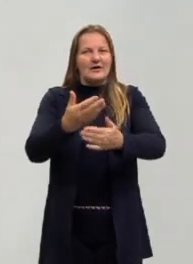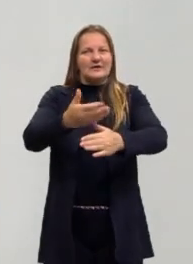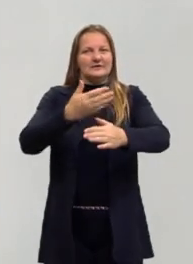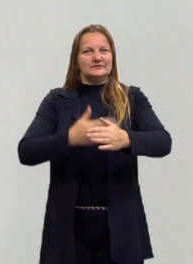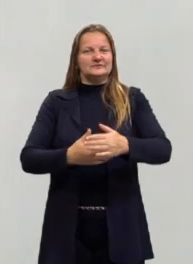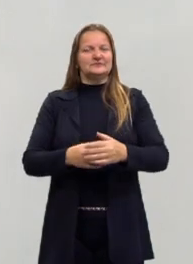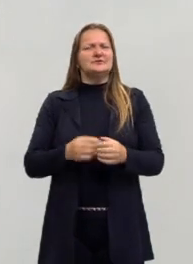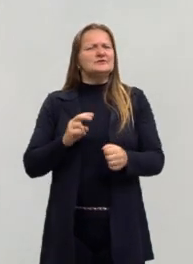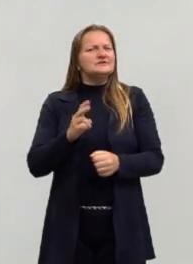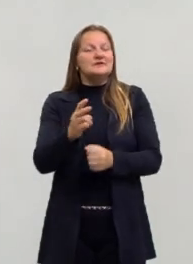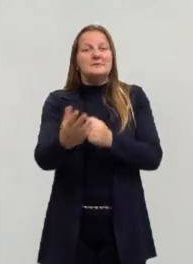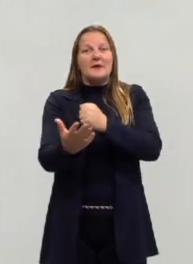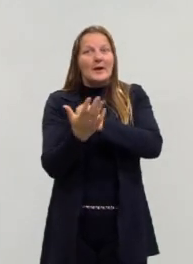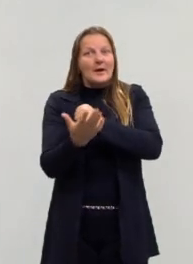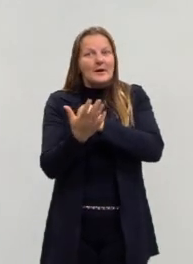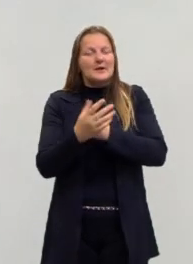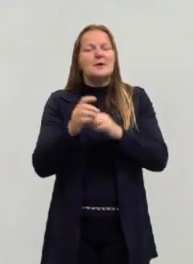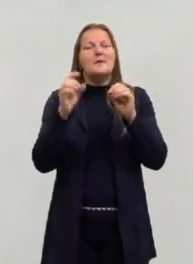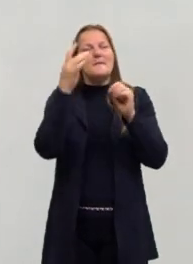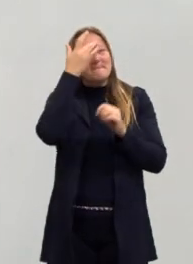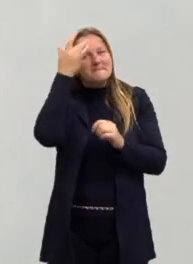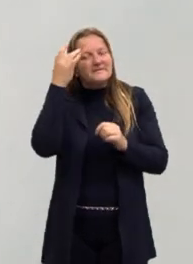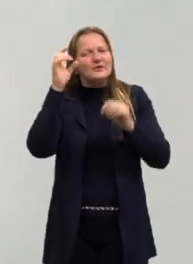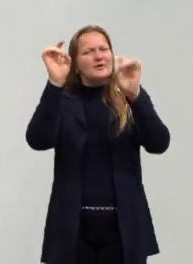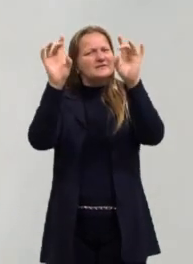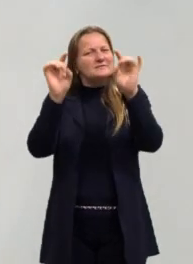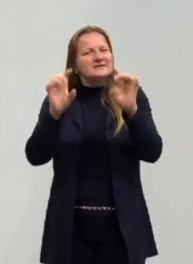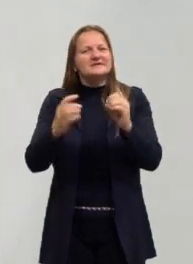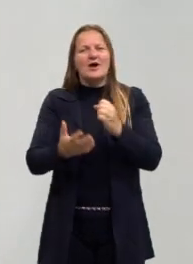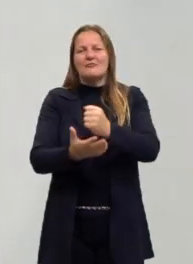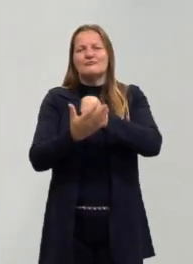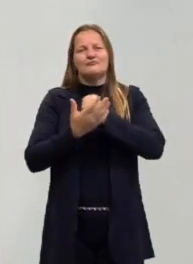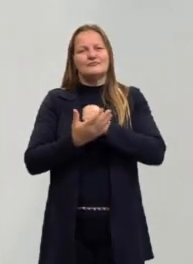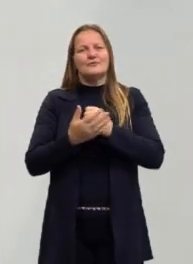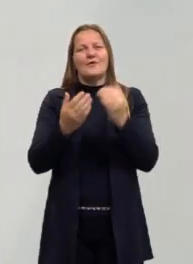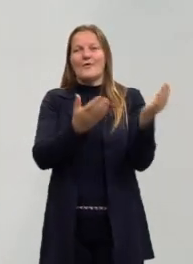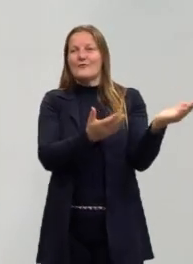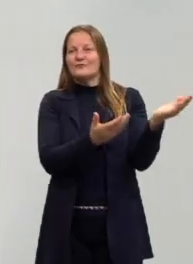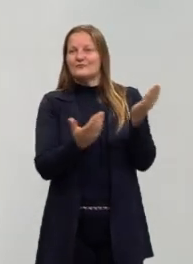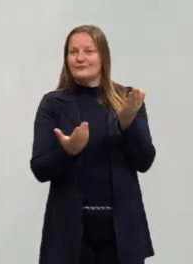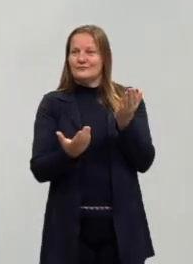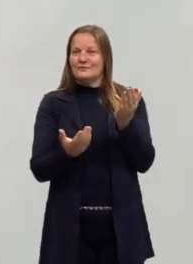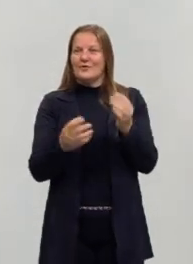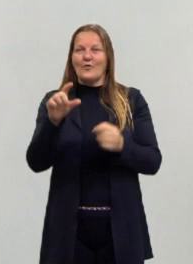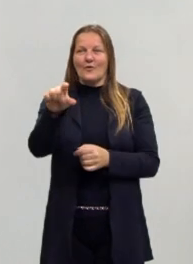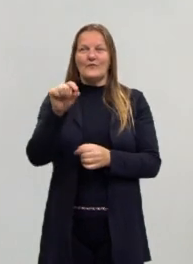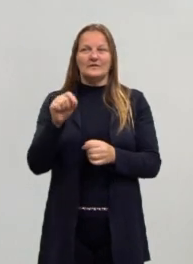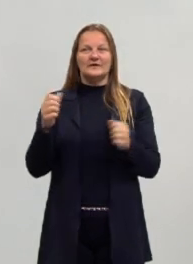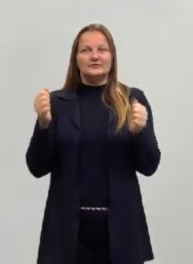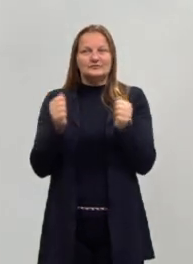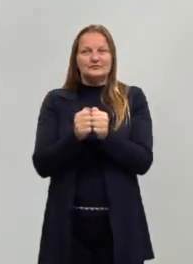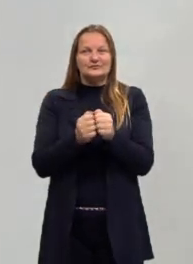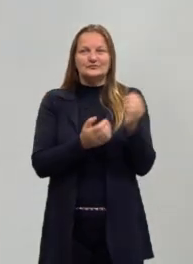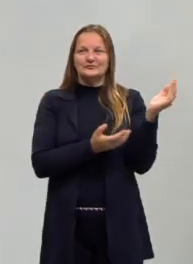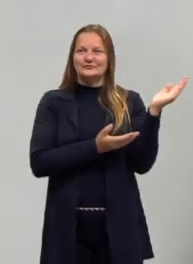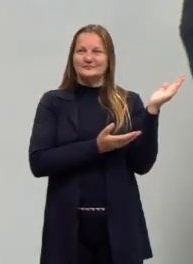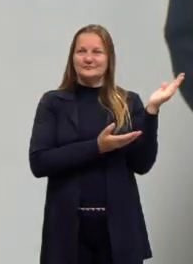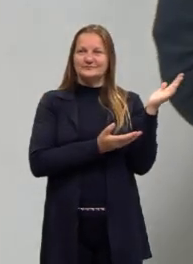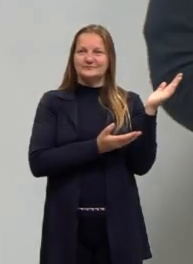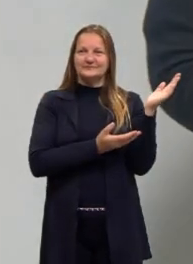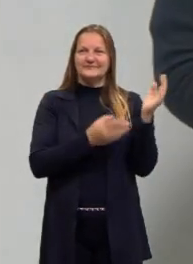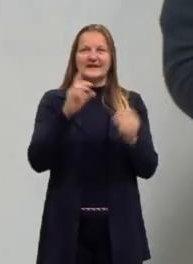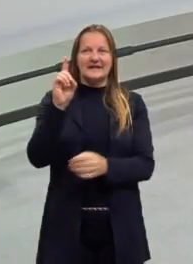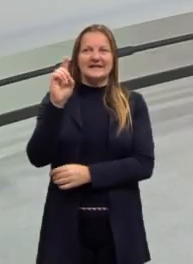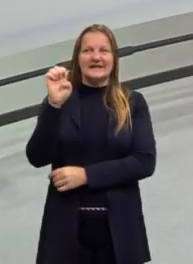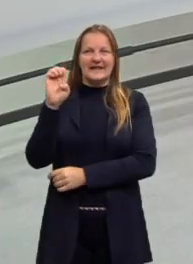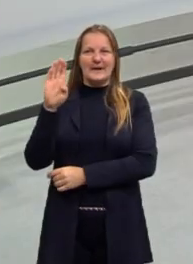precisa de ajuda e eu tenho uma pessoa muito especial que me auxilia nesse processo. Então hoje eu a convidei para participar. Então a Débora, ela